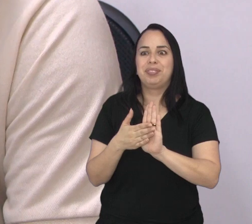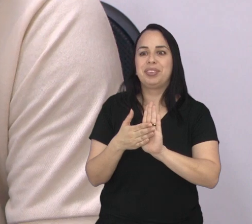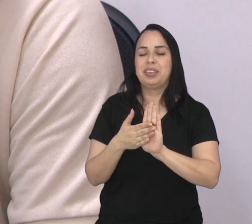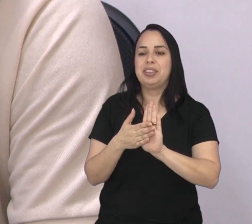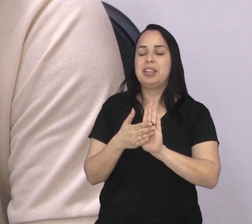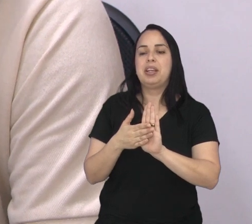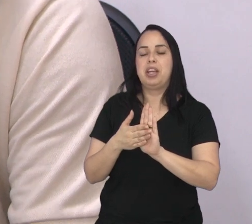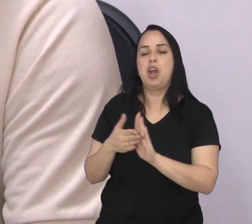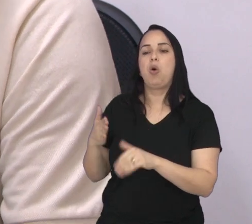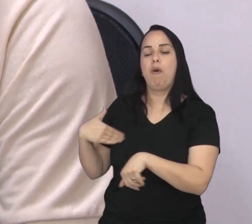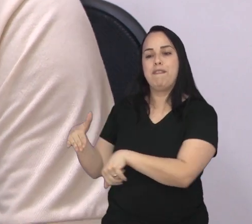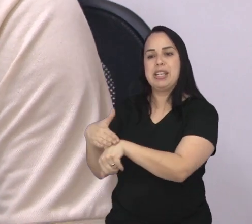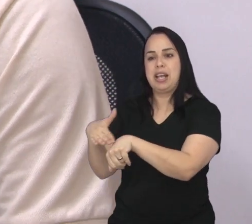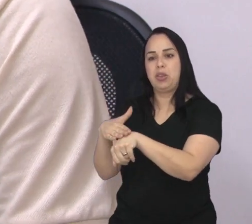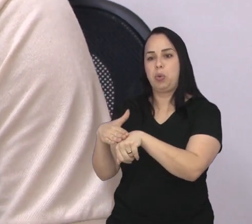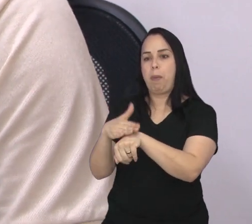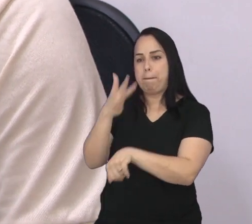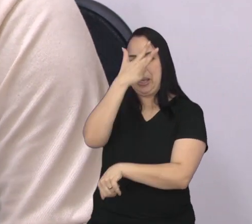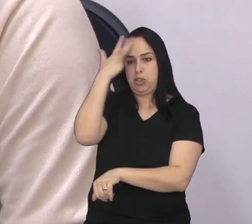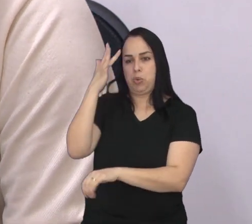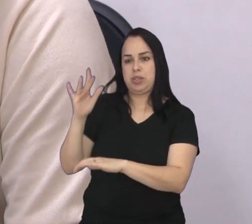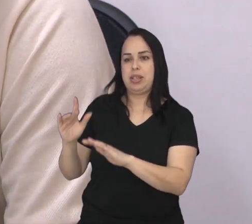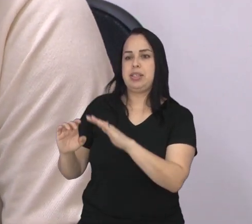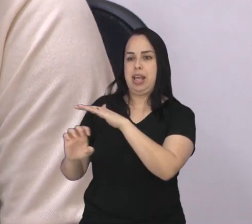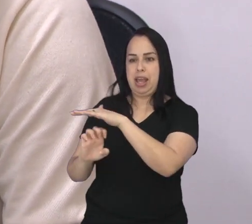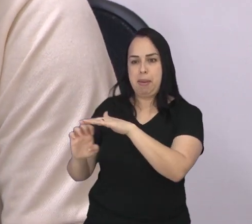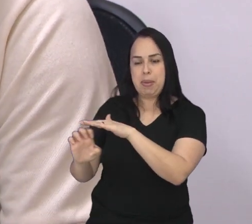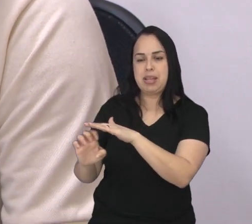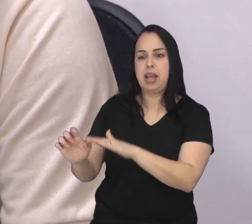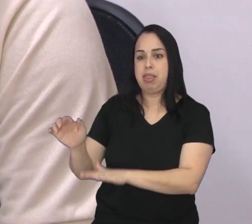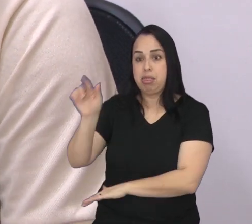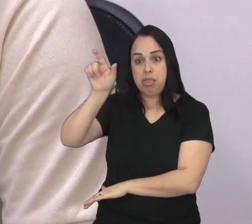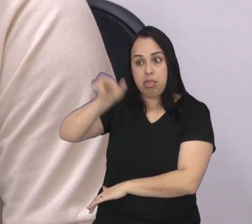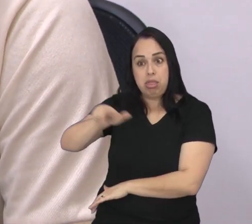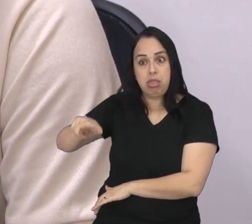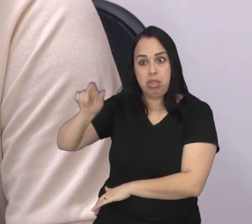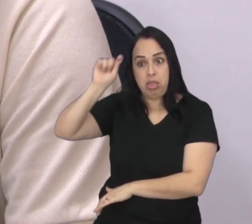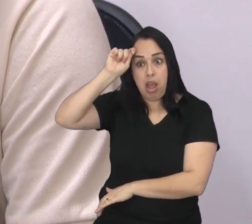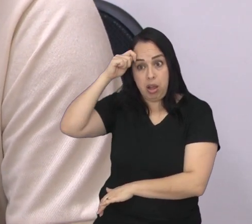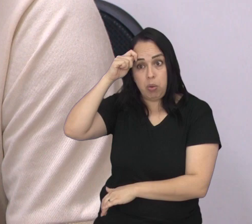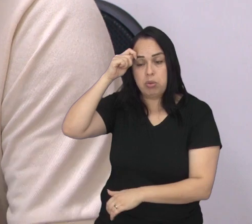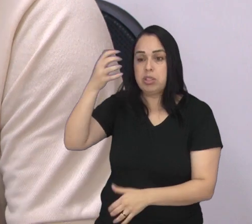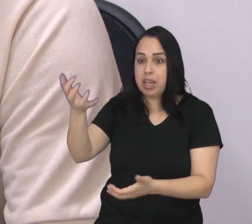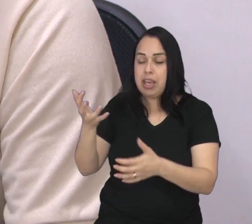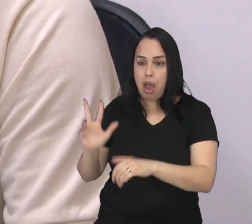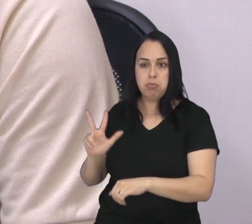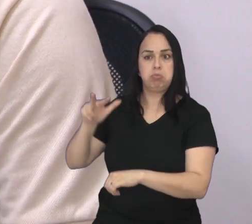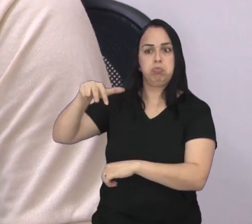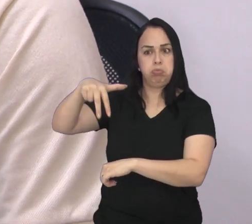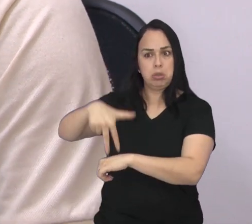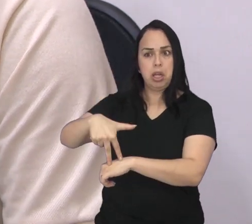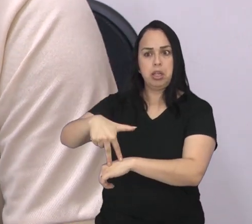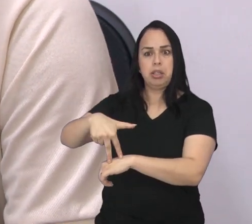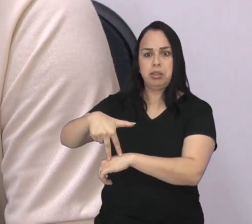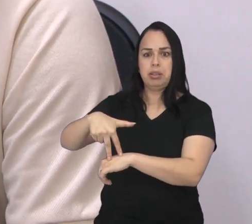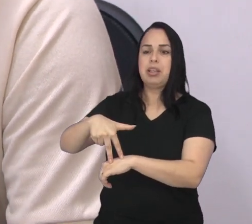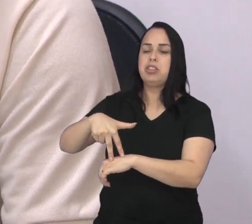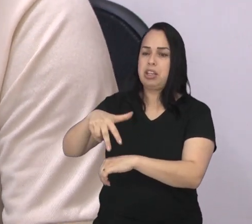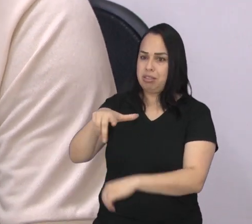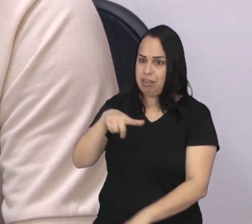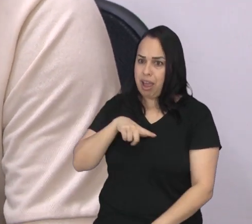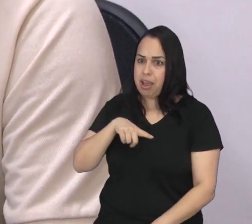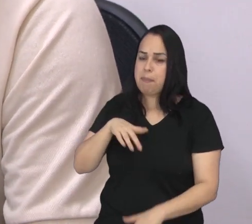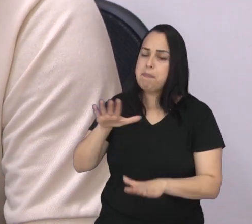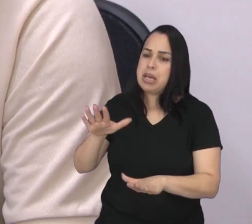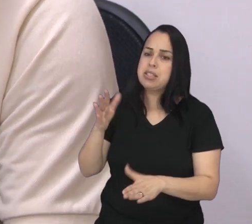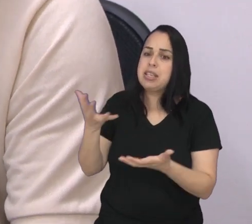foi numa conversa com empresários, negros, que querem também seu espaço. Como